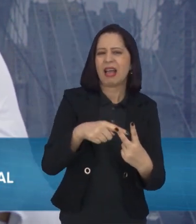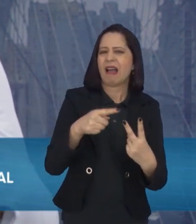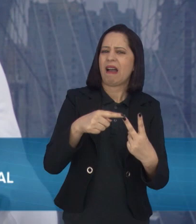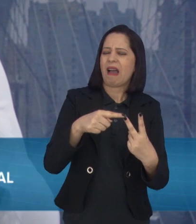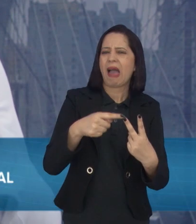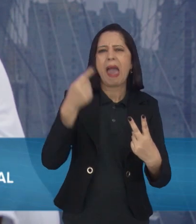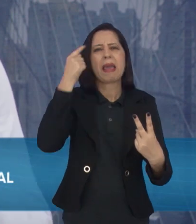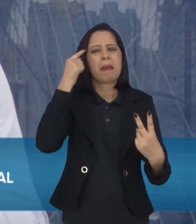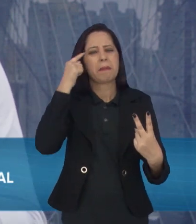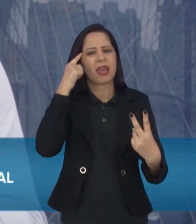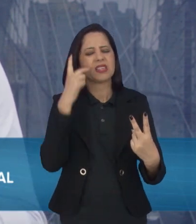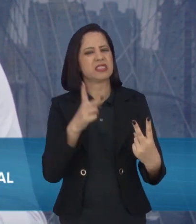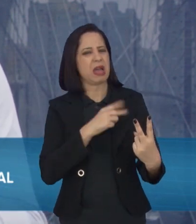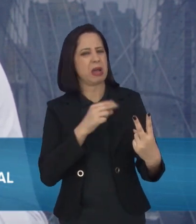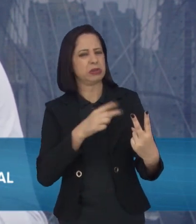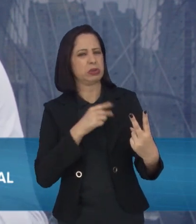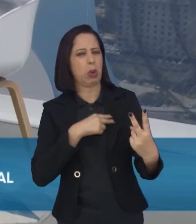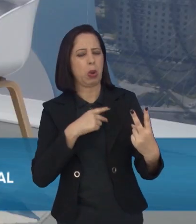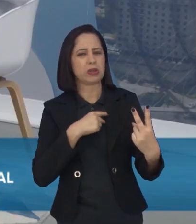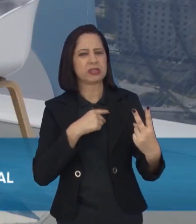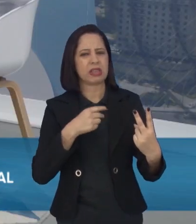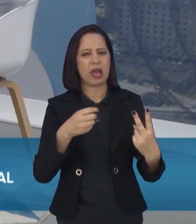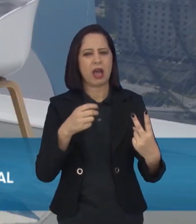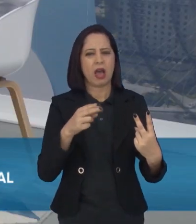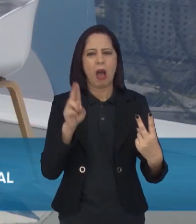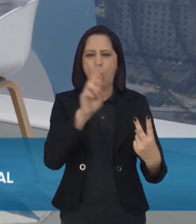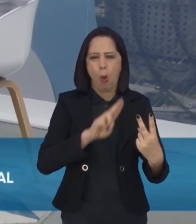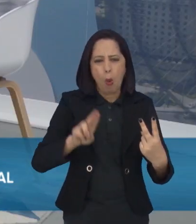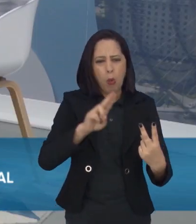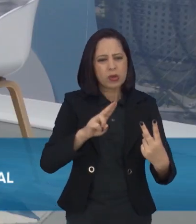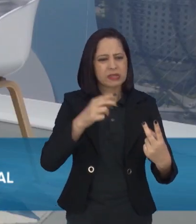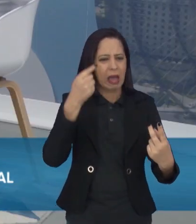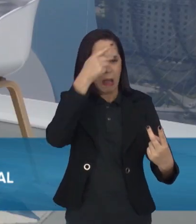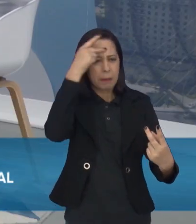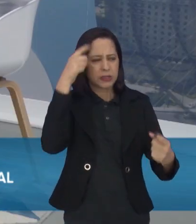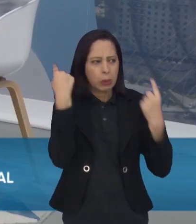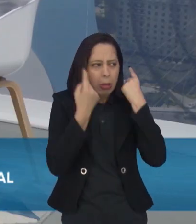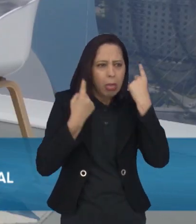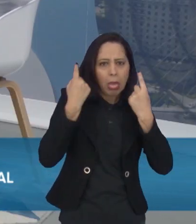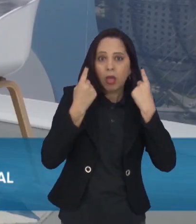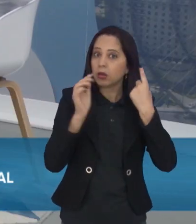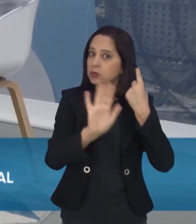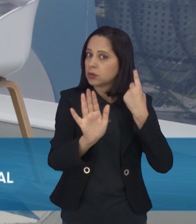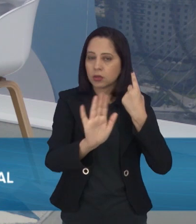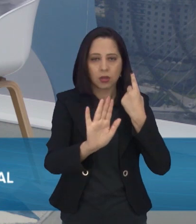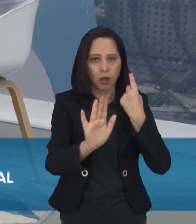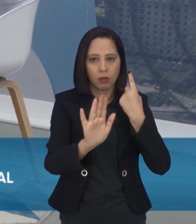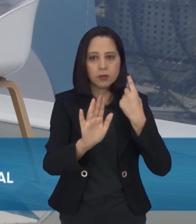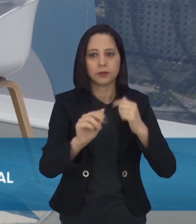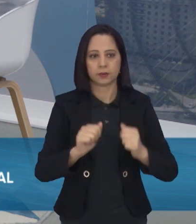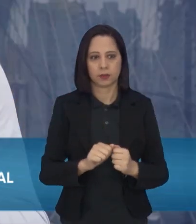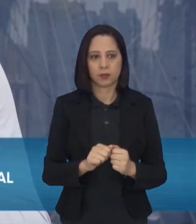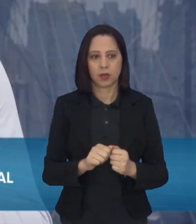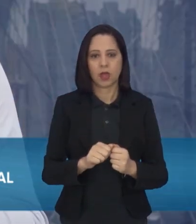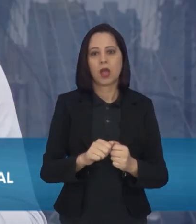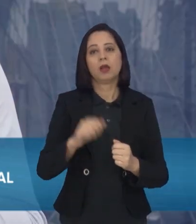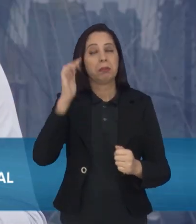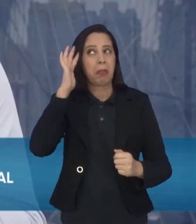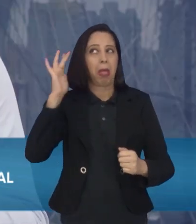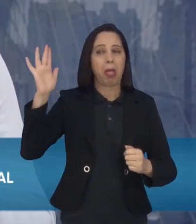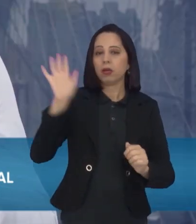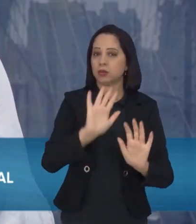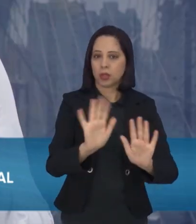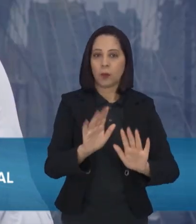pensam que, ah, componentes alucinógenos da planta. Não, não tem esse componente alucinógeno. Se eu pegar um medicamento, uma morfina, um